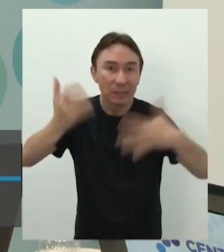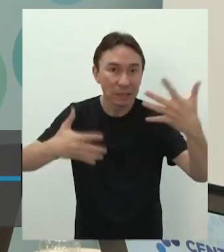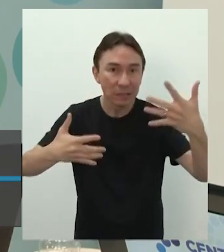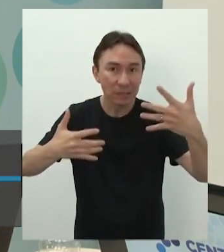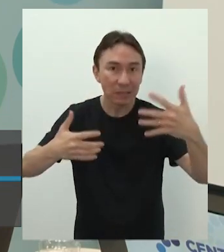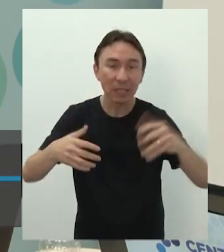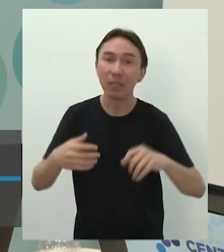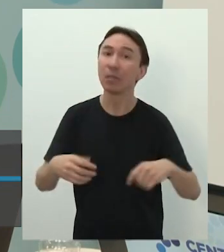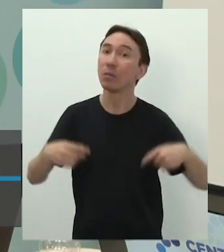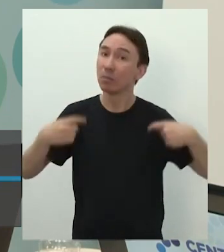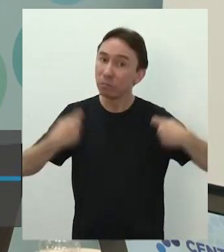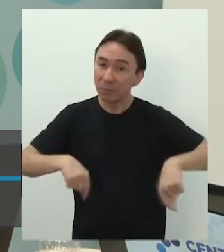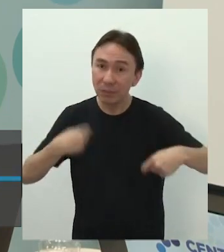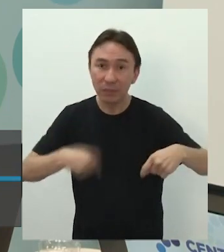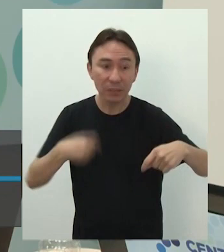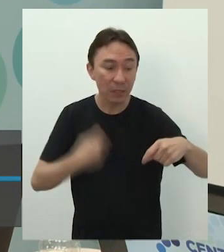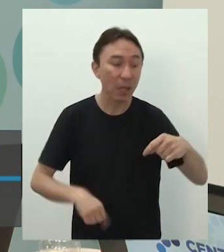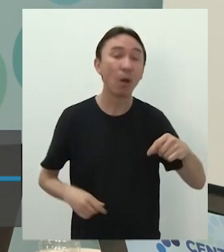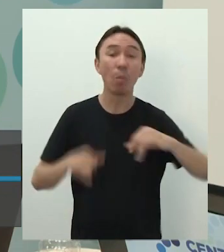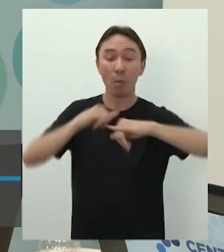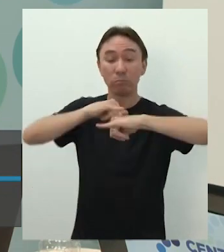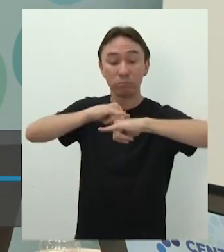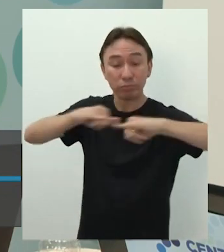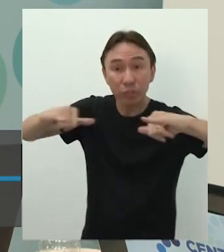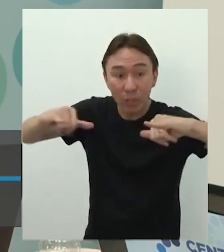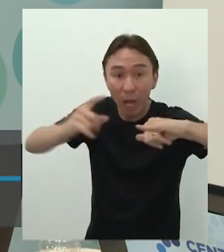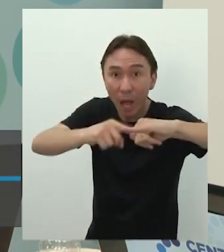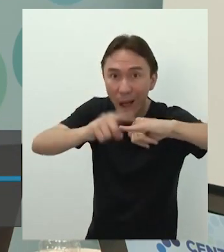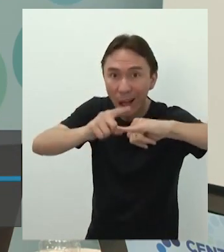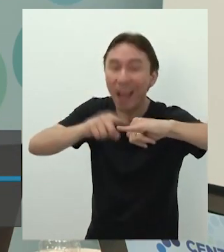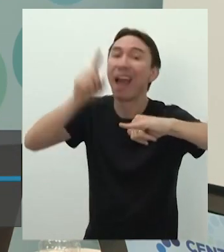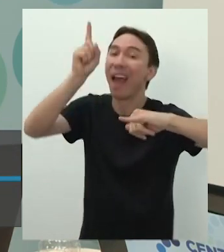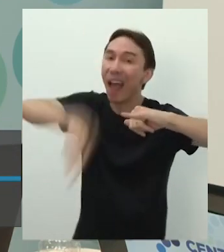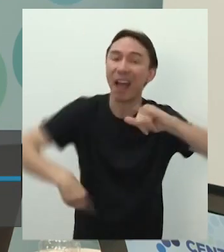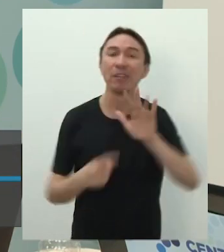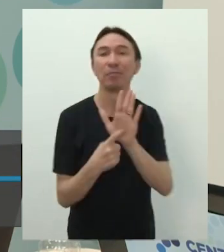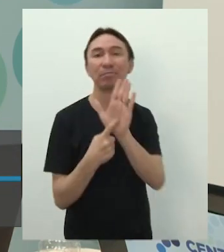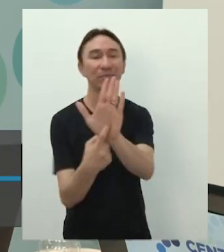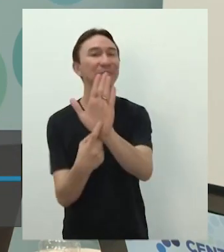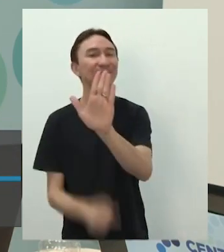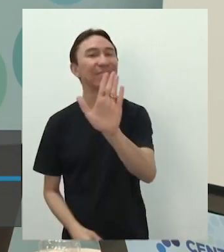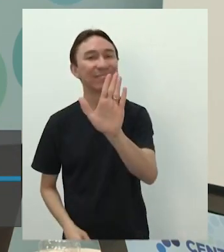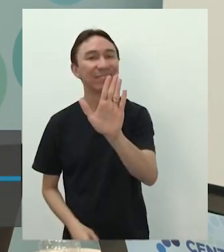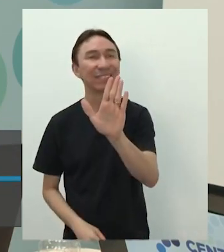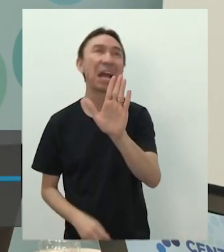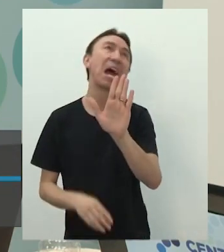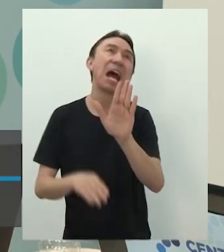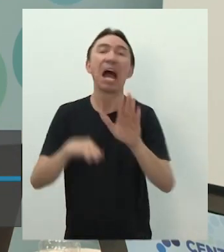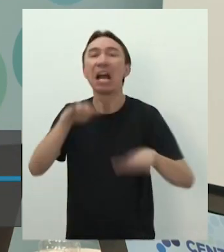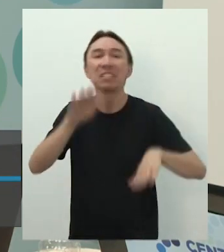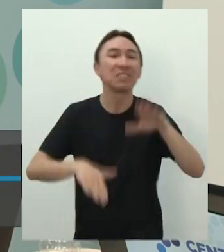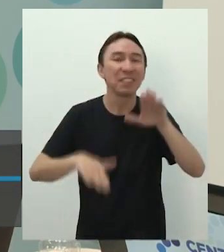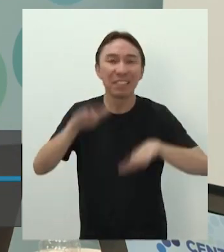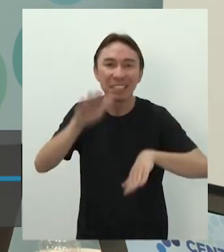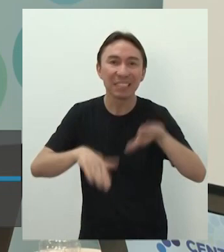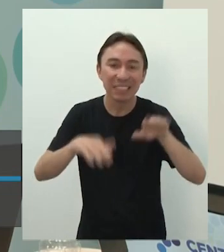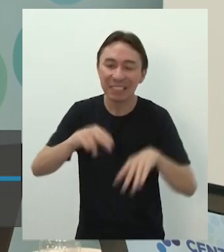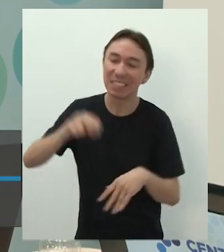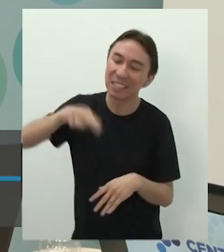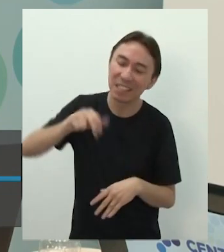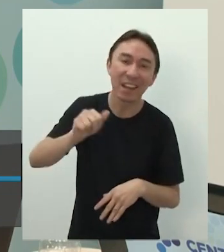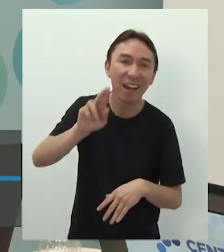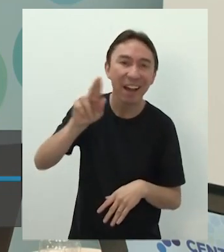tem que ser expositiva, está mostrando a informação, né? Às vezes, narrativa, contando uma história, mas nunca argumentativa.